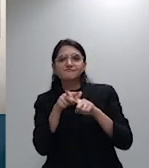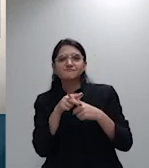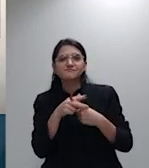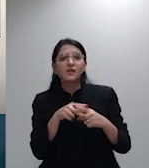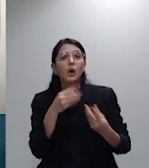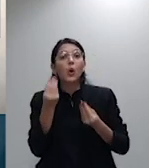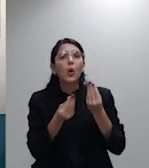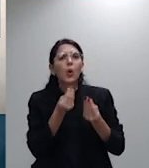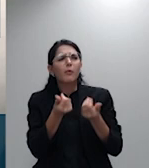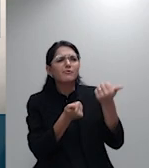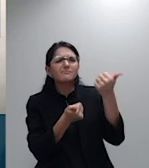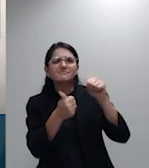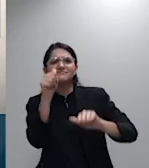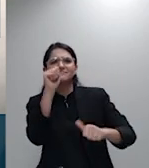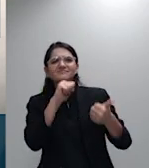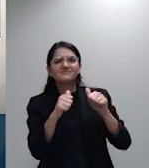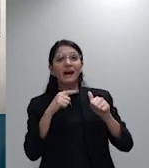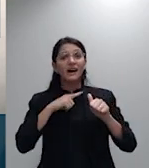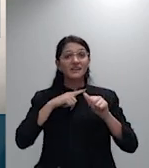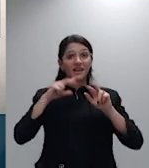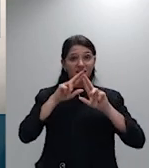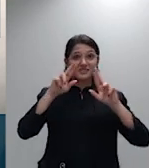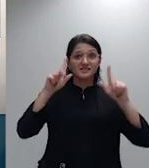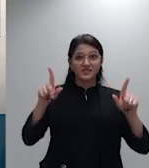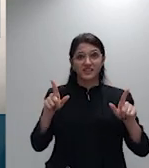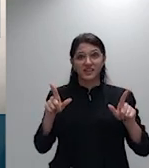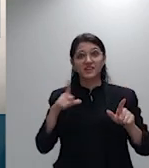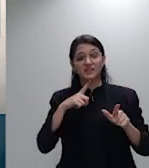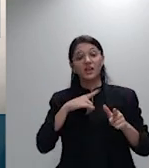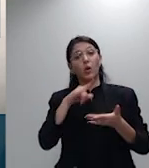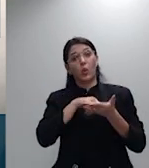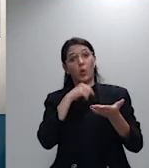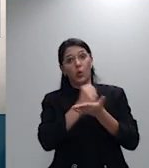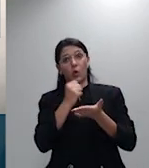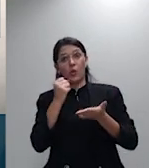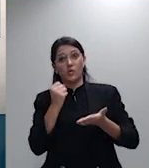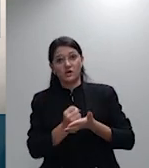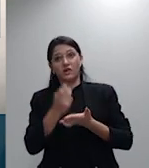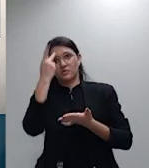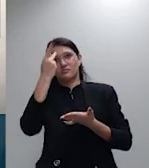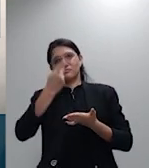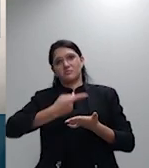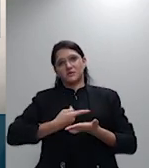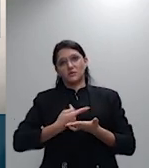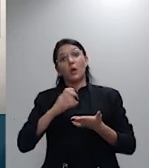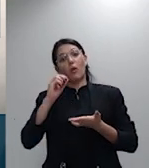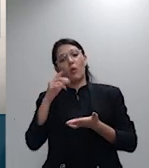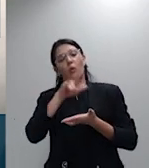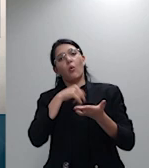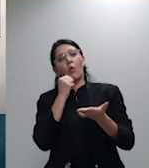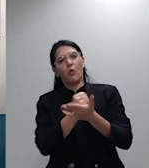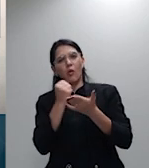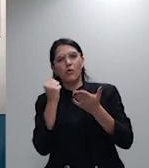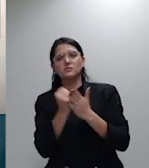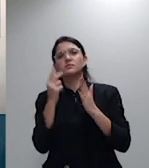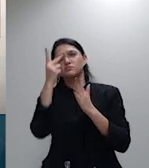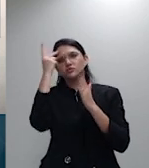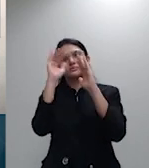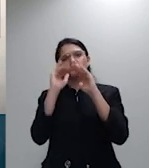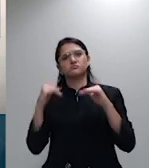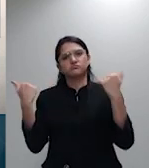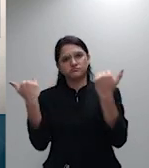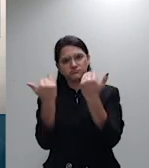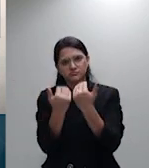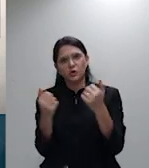fundamental entre contratos coletivos e individuais existe excelência na verdade os contratos individuais tem o reajuste anual regulamentado pela